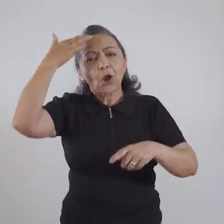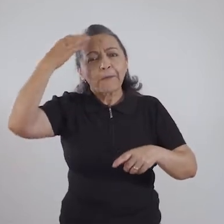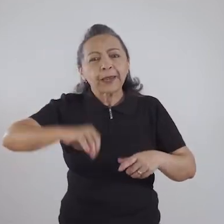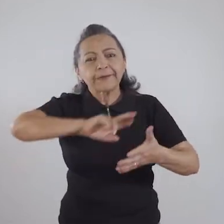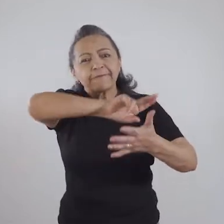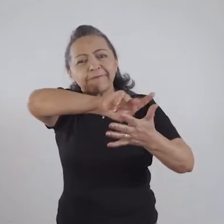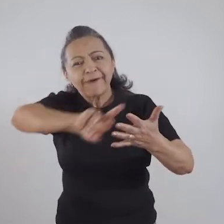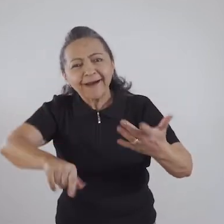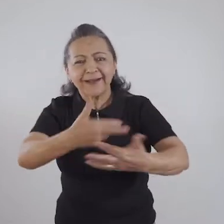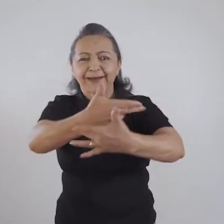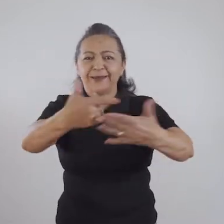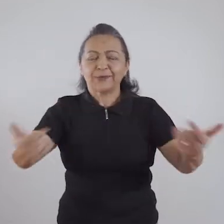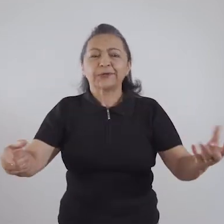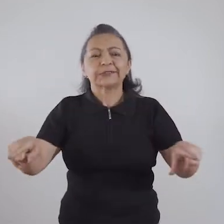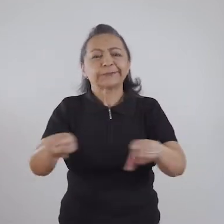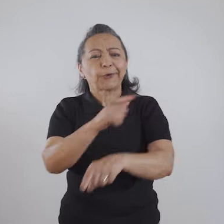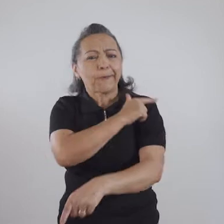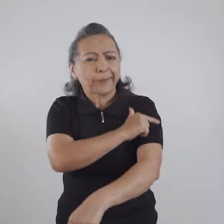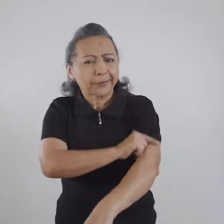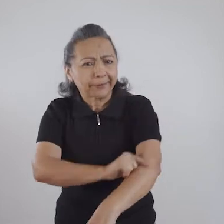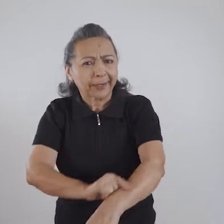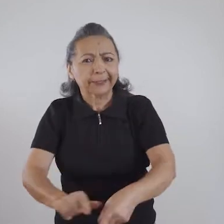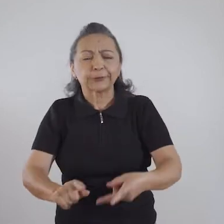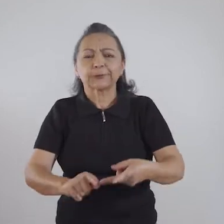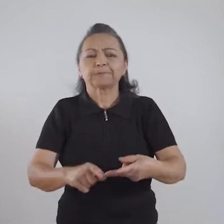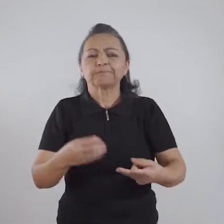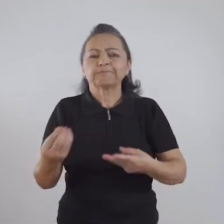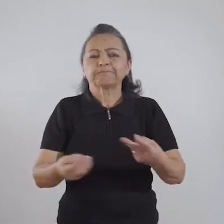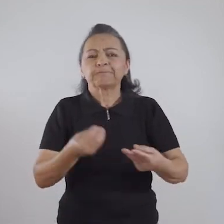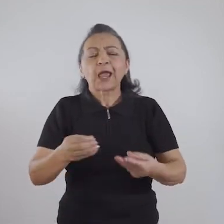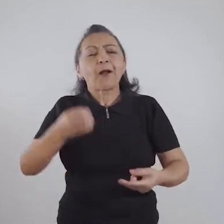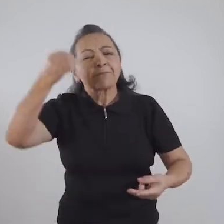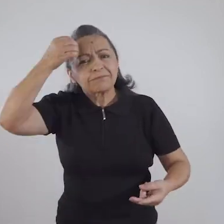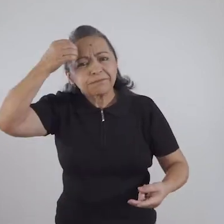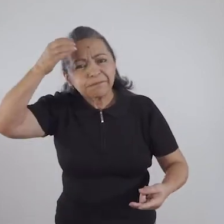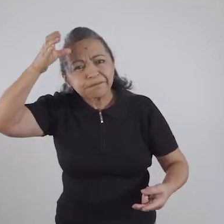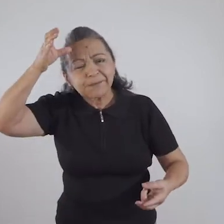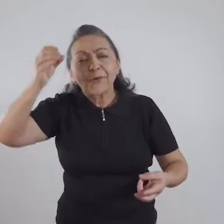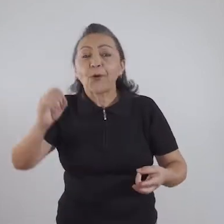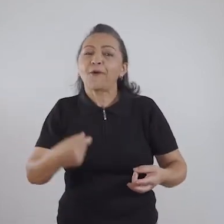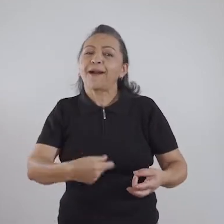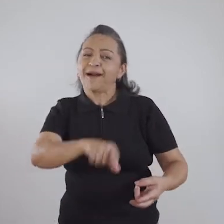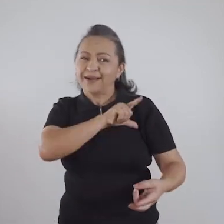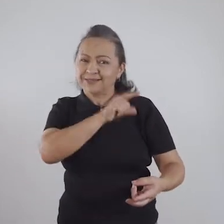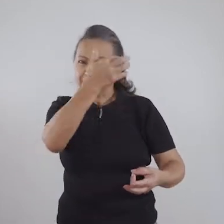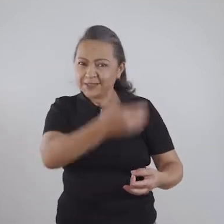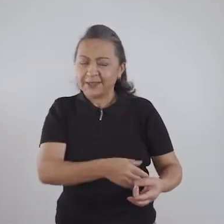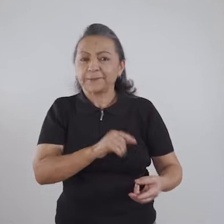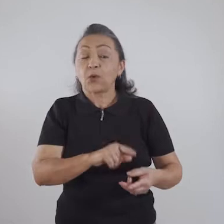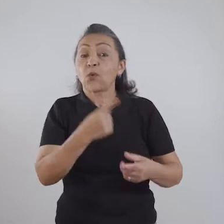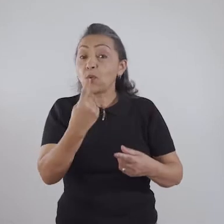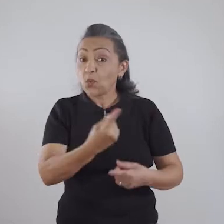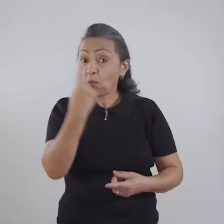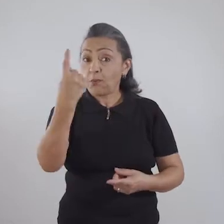de comportamentos e de conhecimento, como eu falei anteriormente. Uma das questões importantes